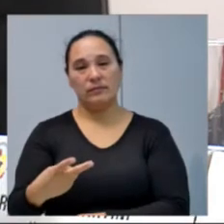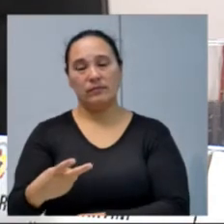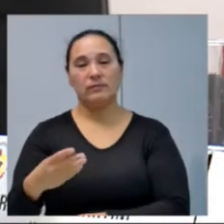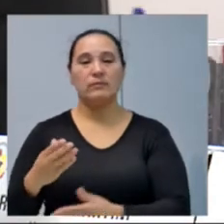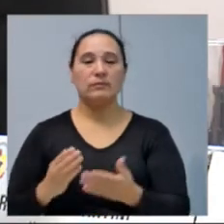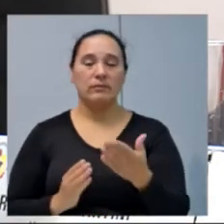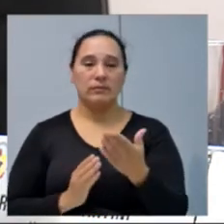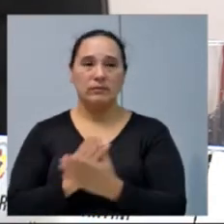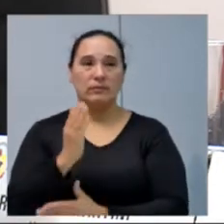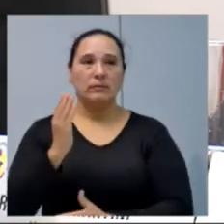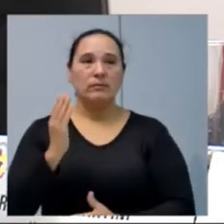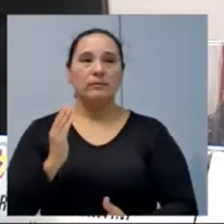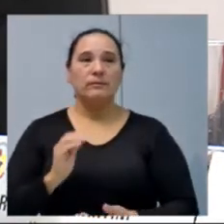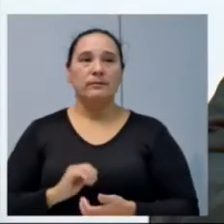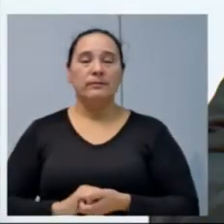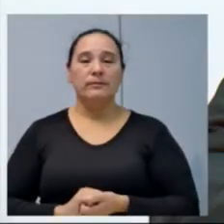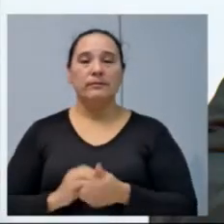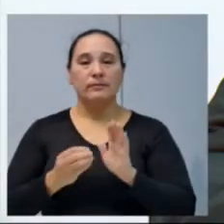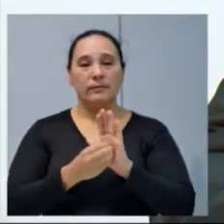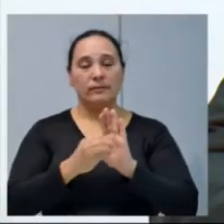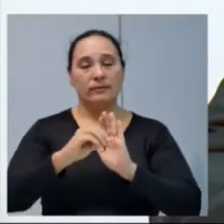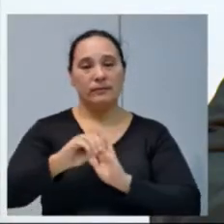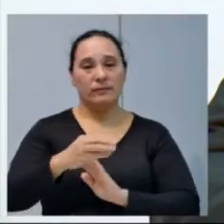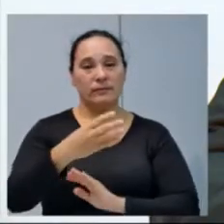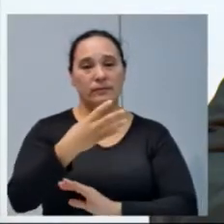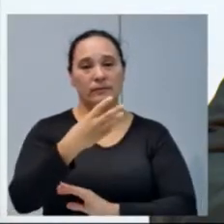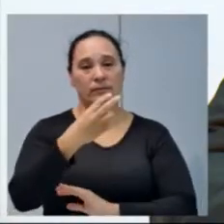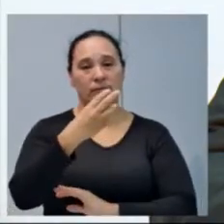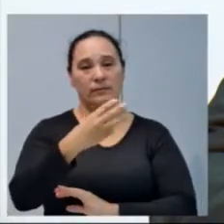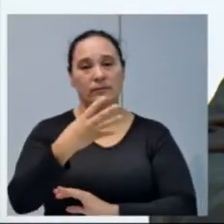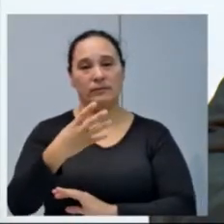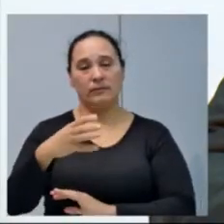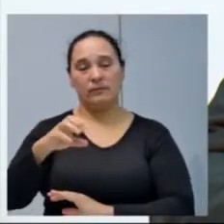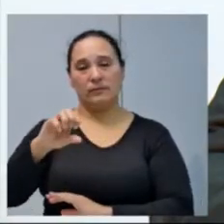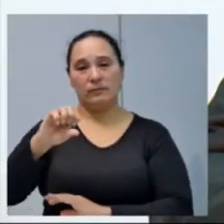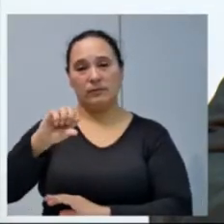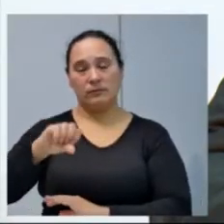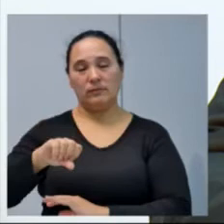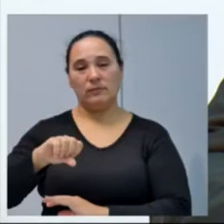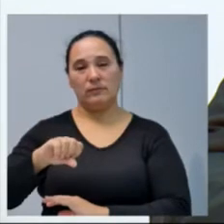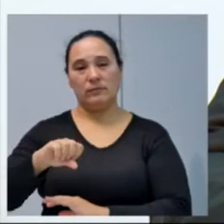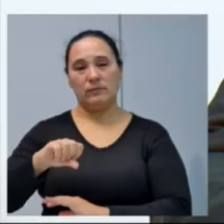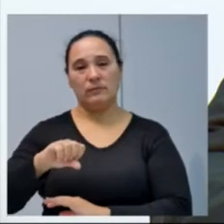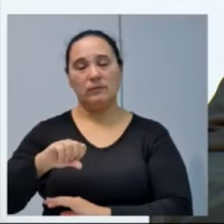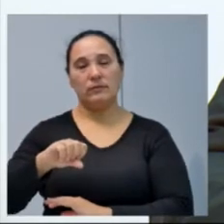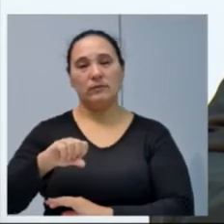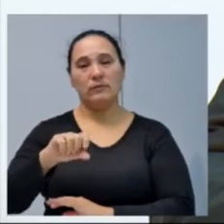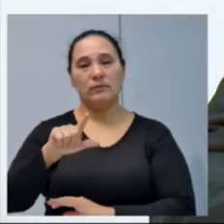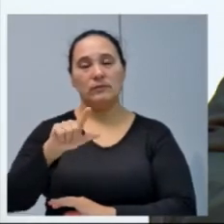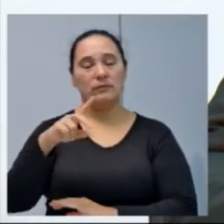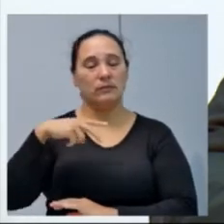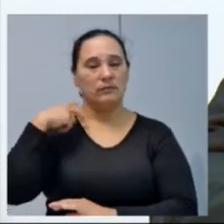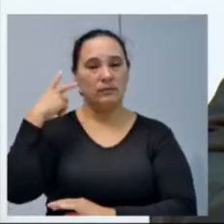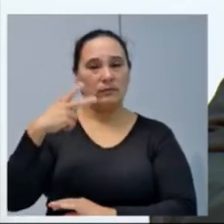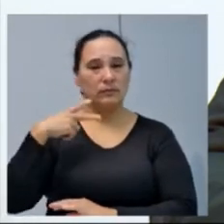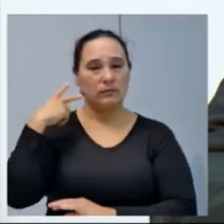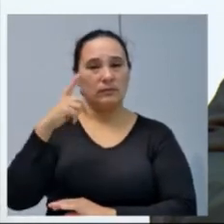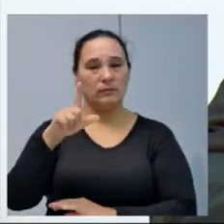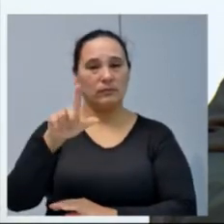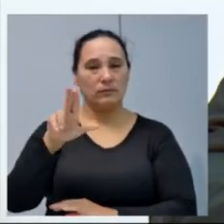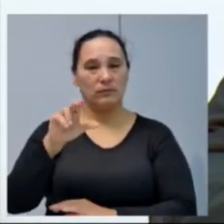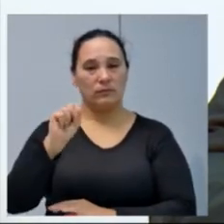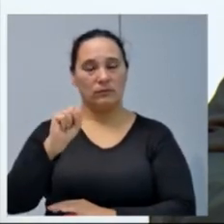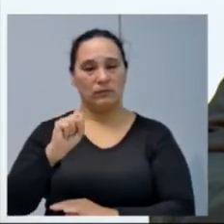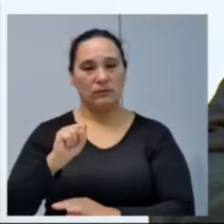Aprovada por unanimidade. Indicação 348, 2017, dos vereadores Luiz Augusto Sene, e Ricardo Lira da